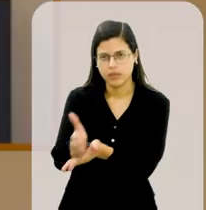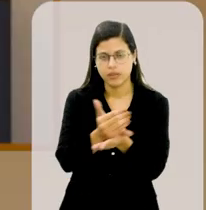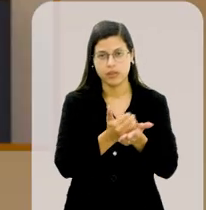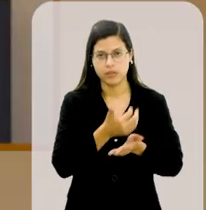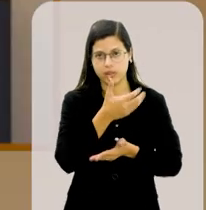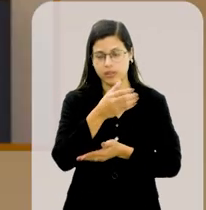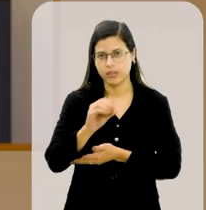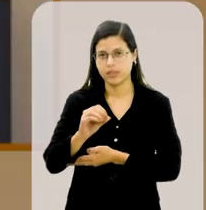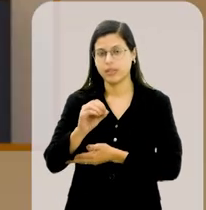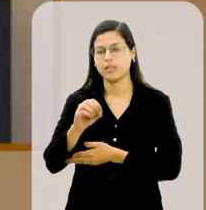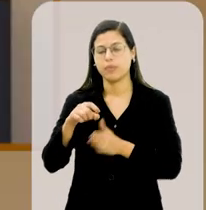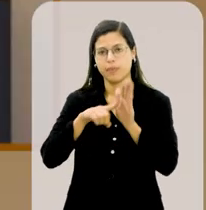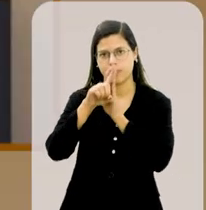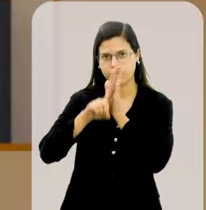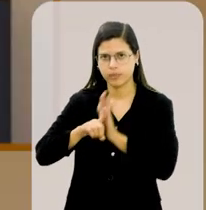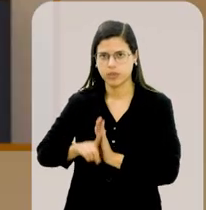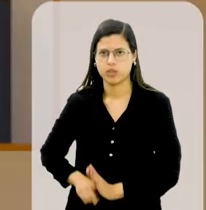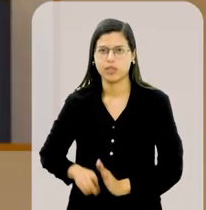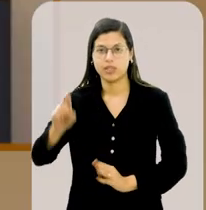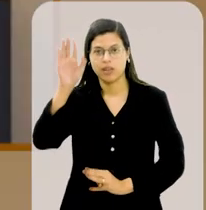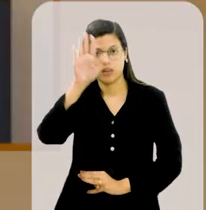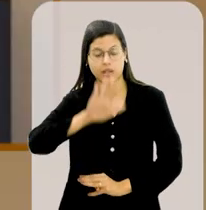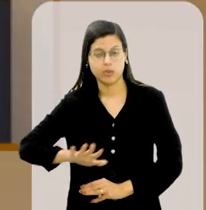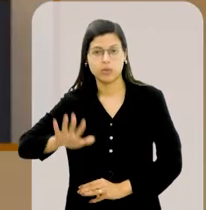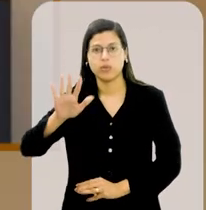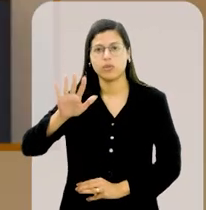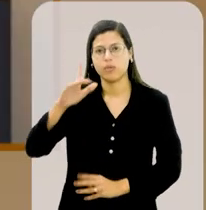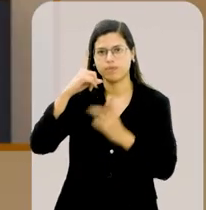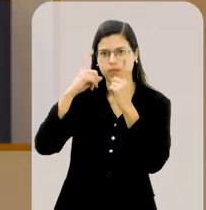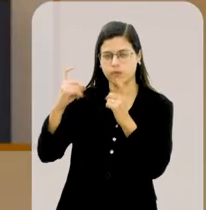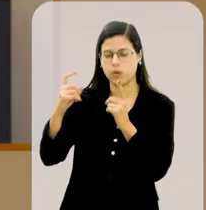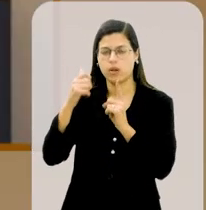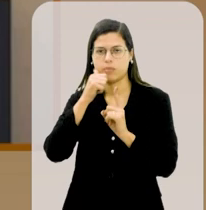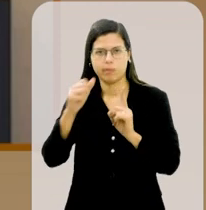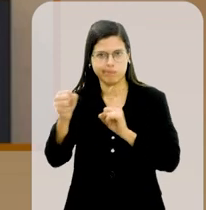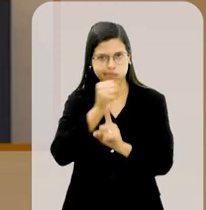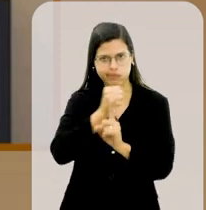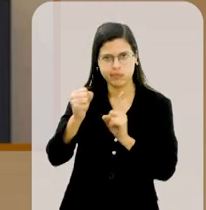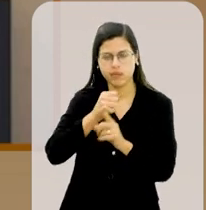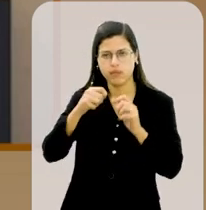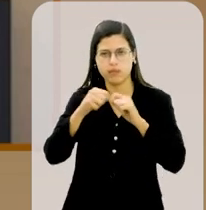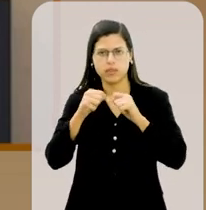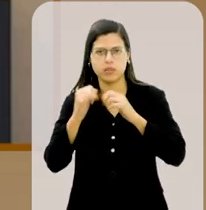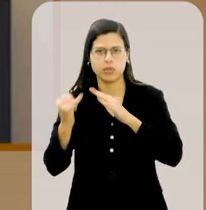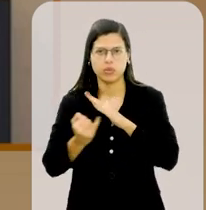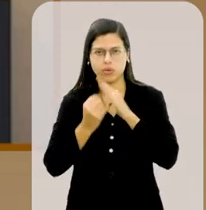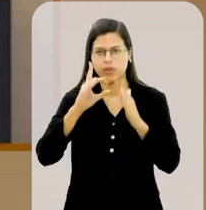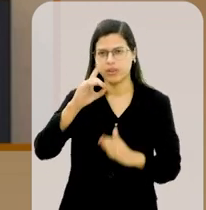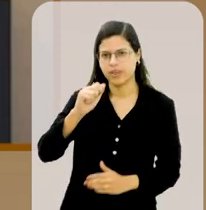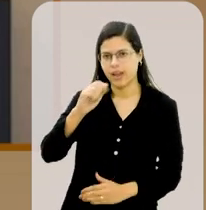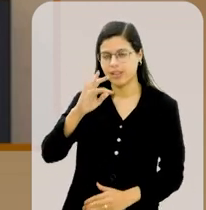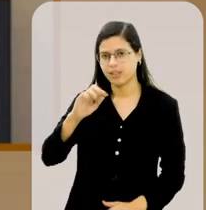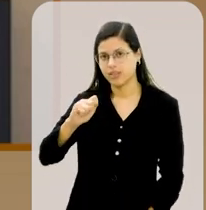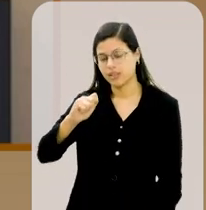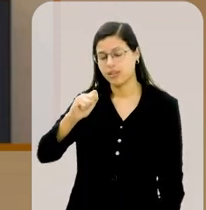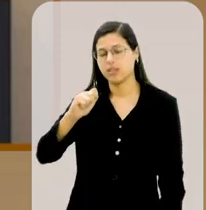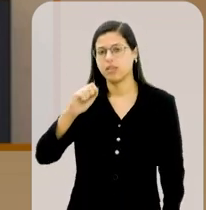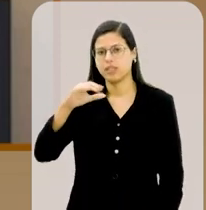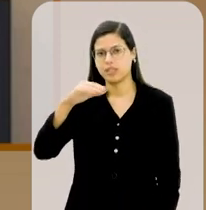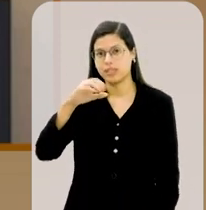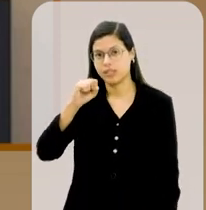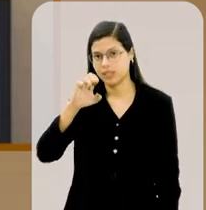Dados da décima edição da Pesquisa Nacional de Violência contra a Mulher, feita pelo Instituto Data Senado, em